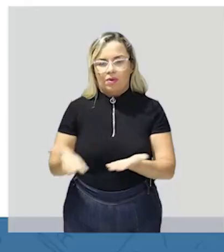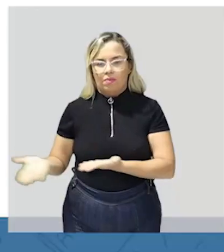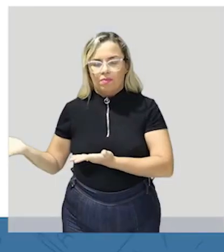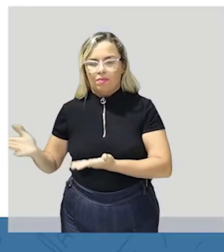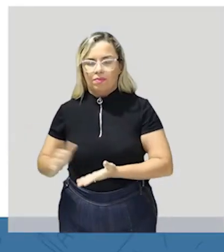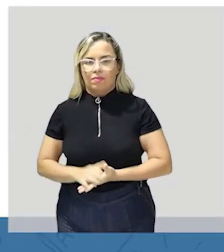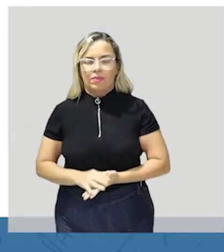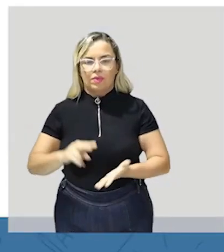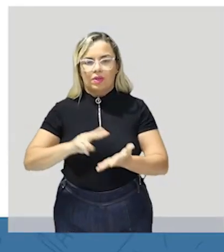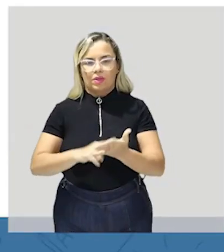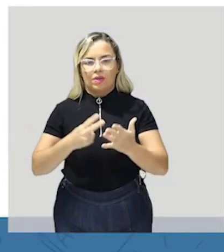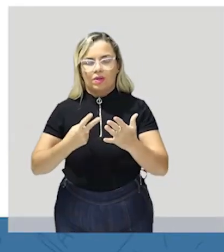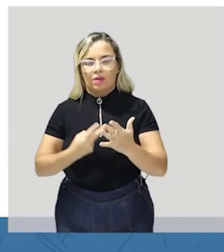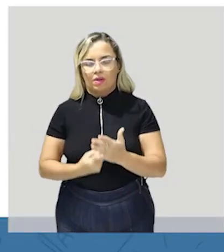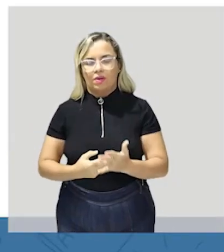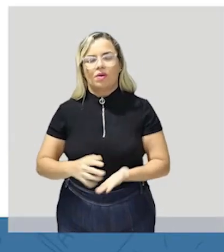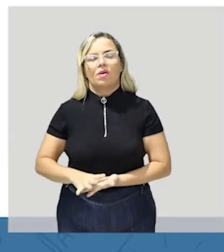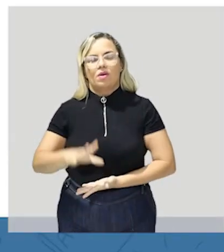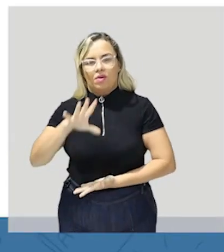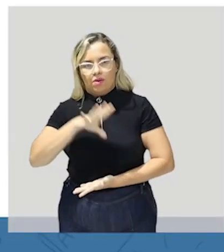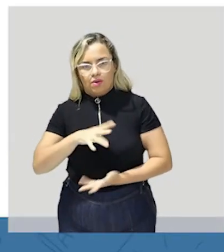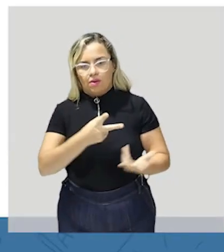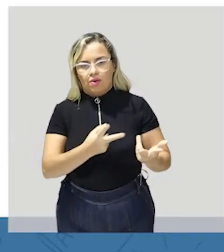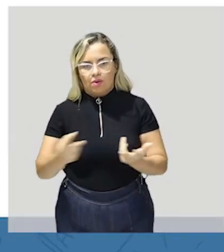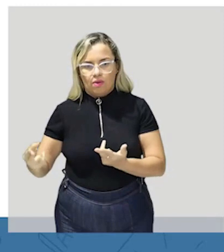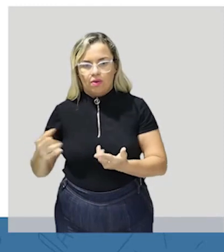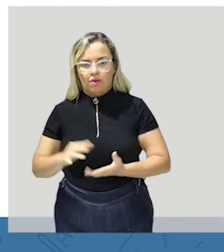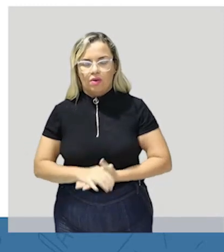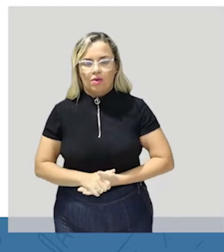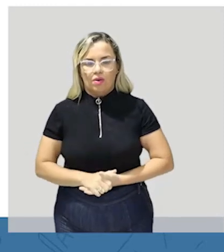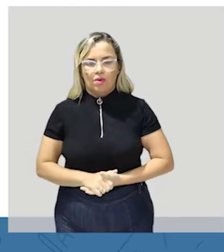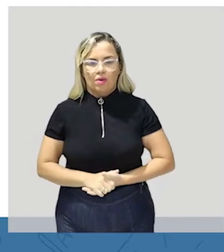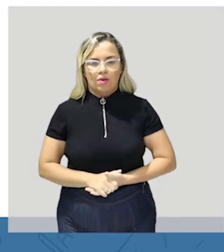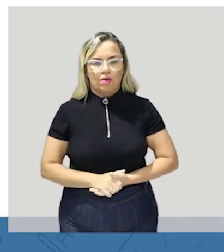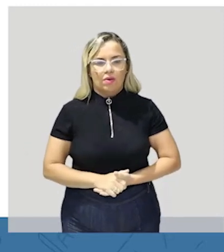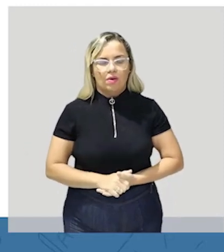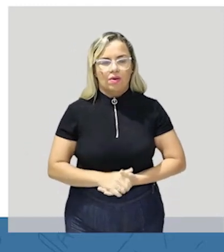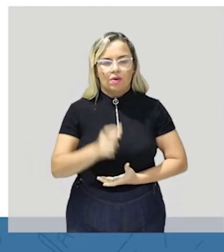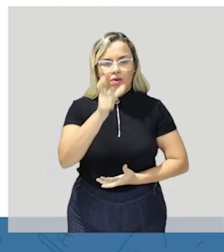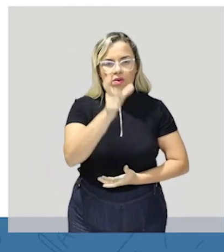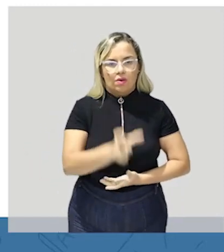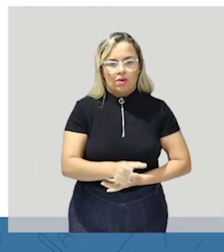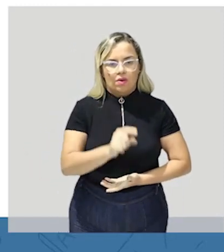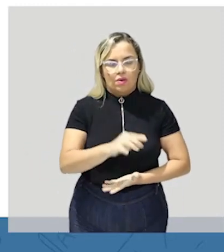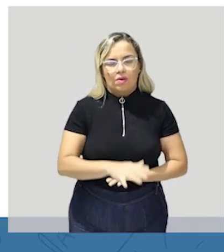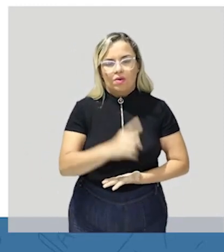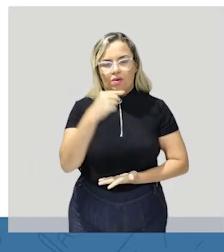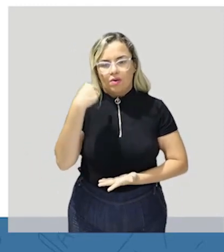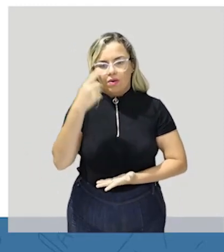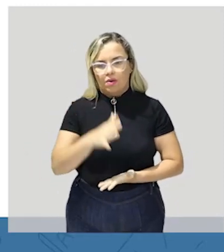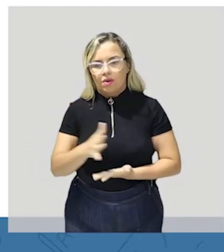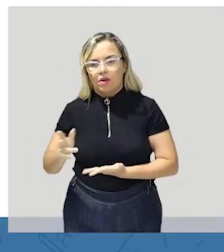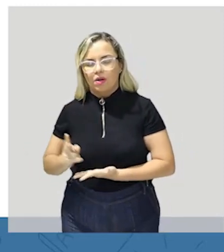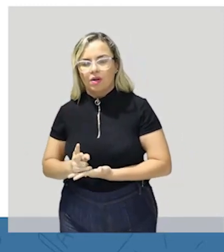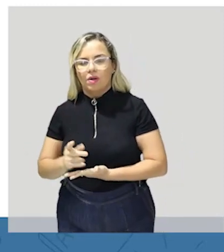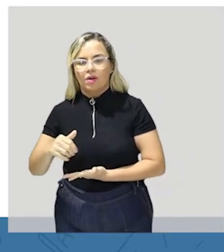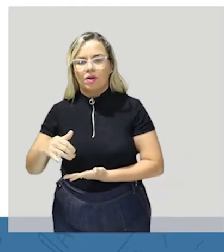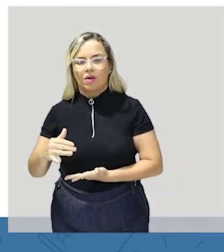significa também em português a propósito a hora bien né em seguida ou